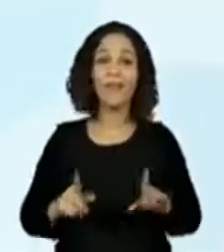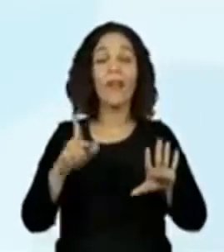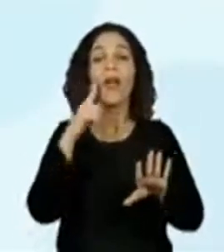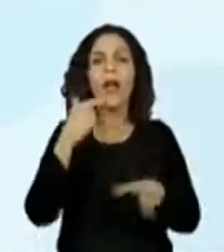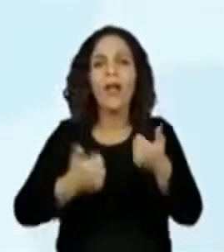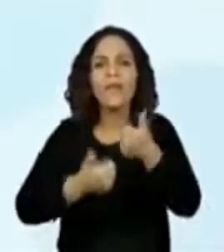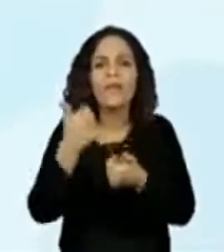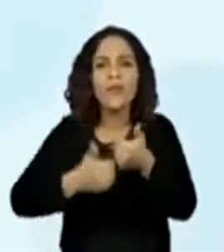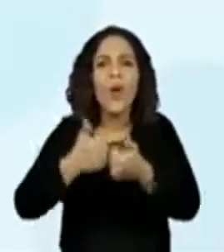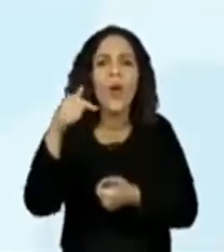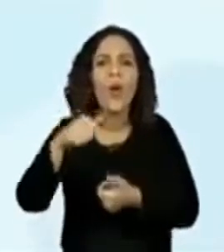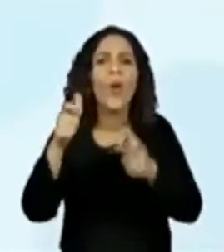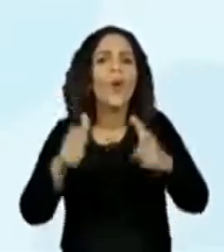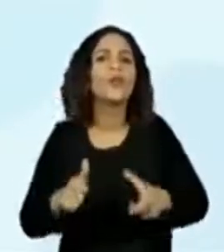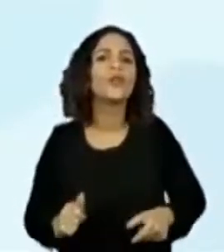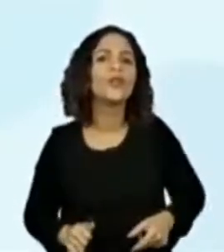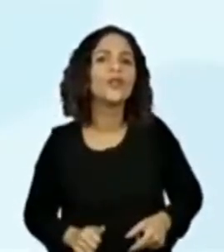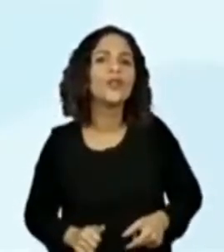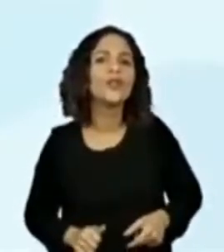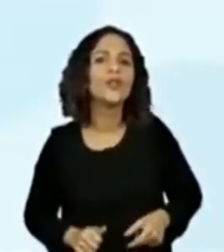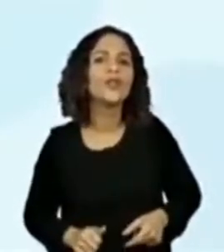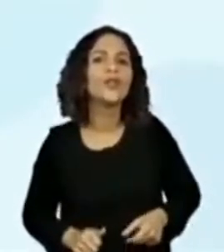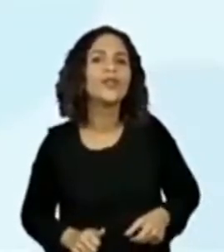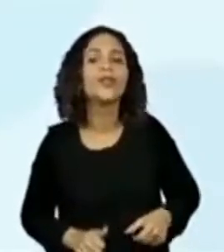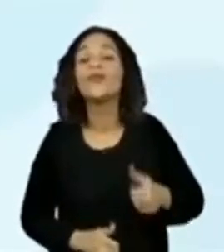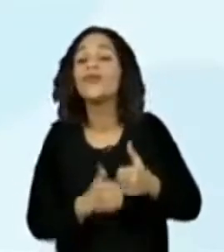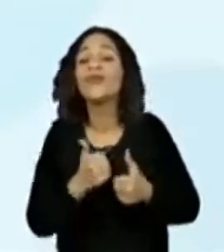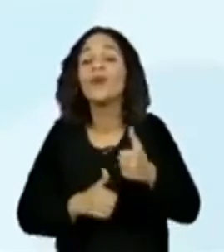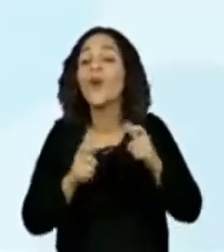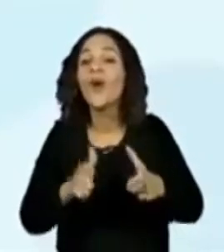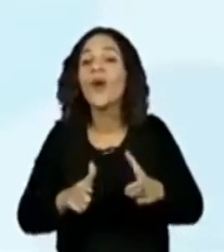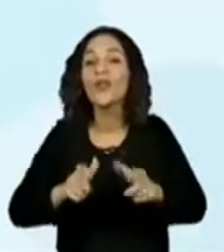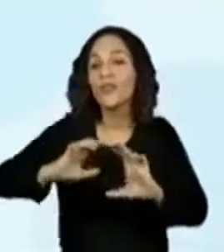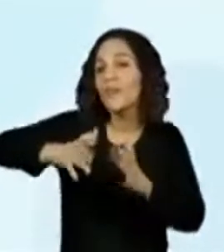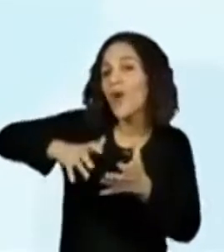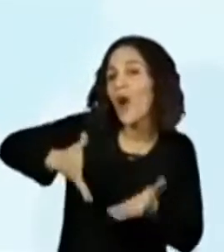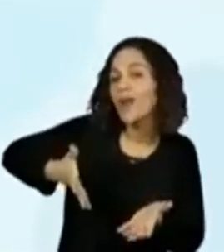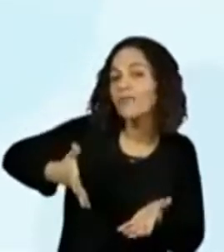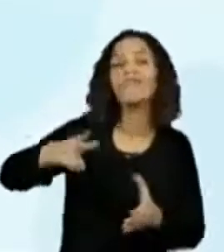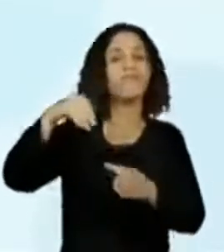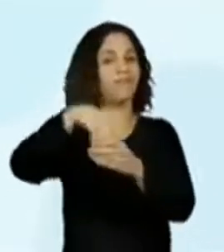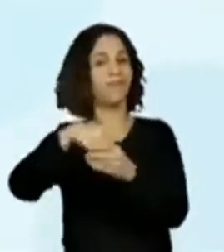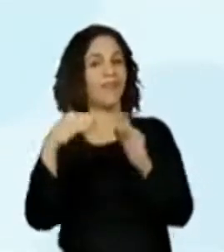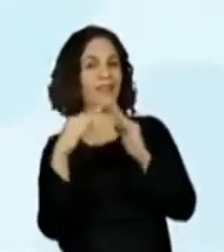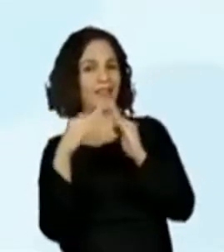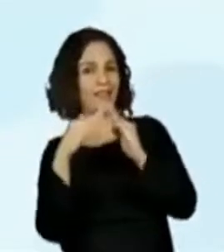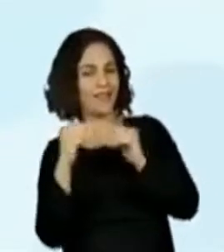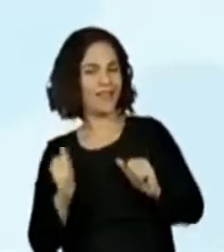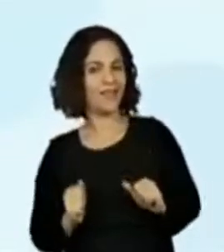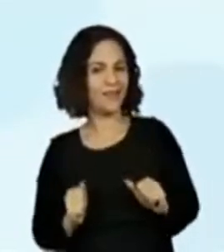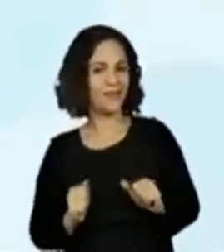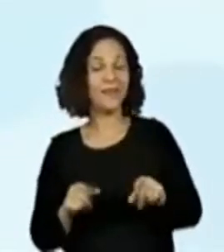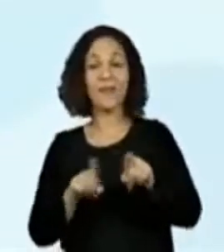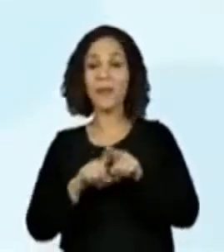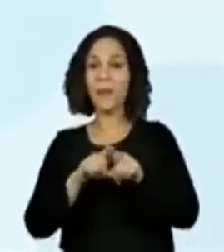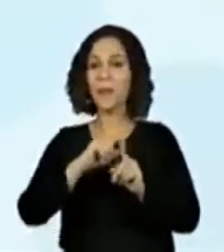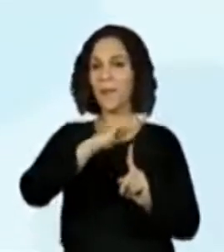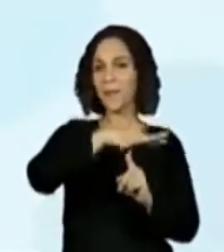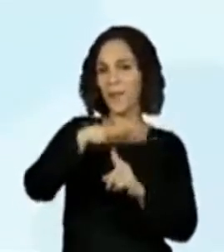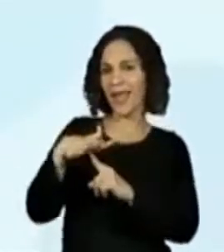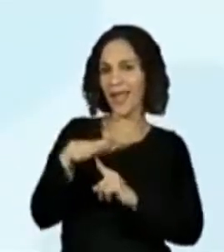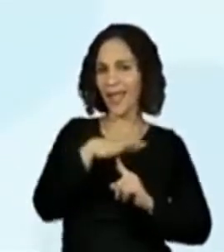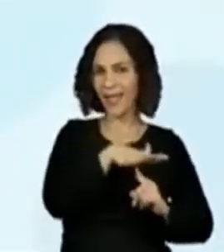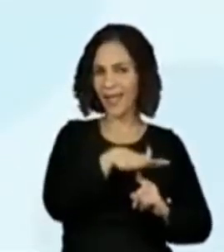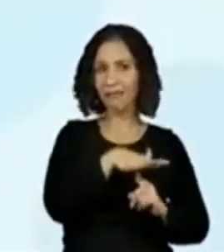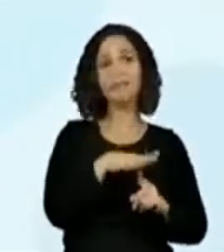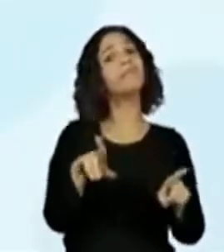bola? Onde que a gente joga bola? Nós jogamos bola em casa. Jogamos bola no parque. E